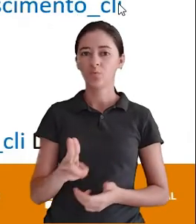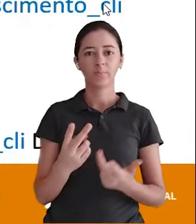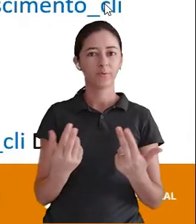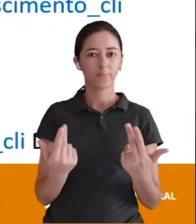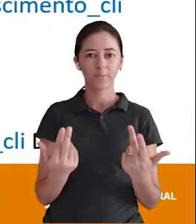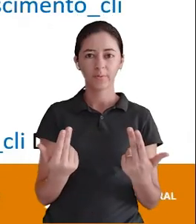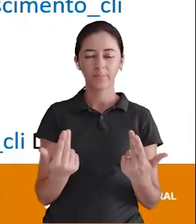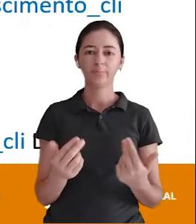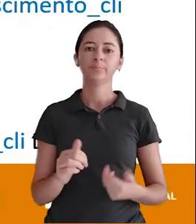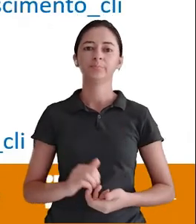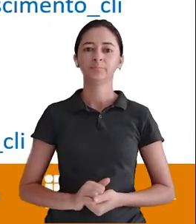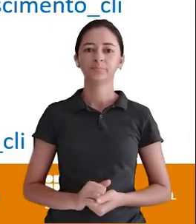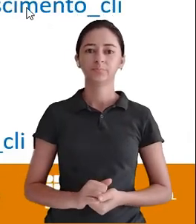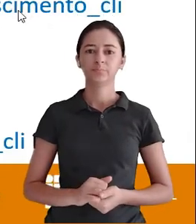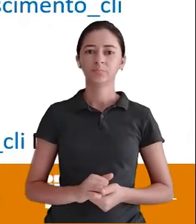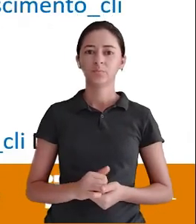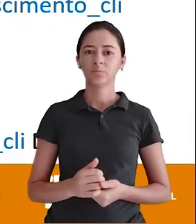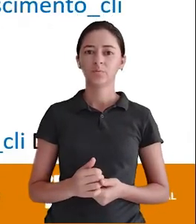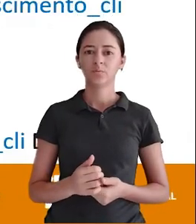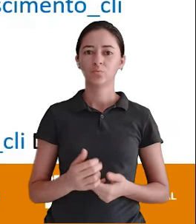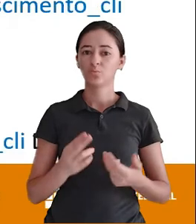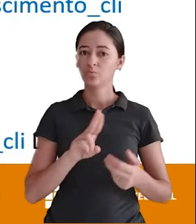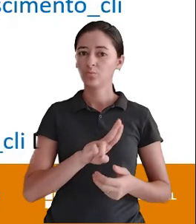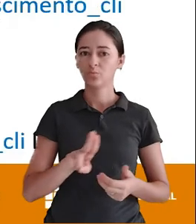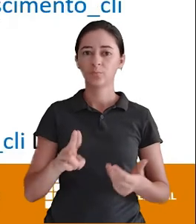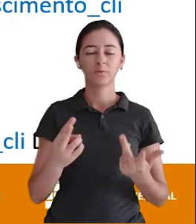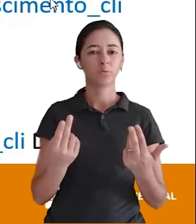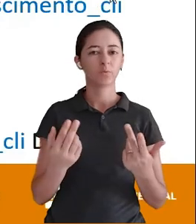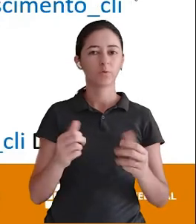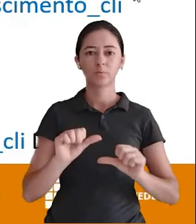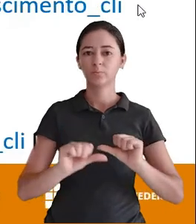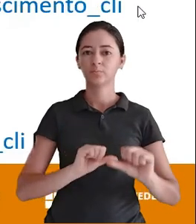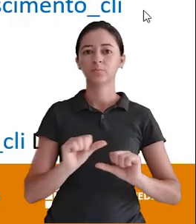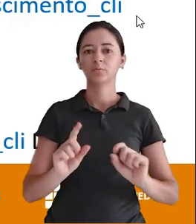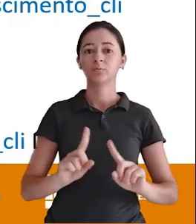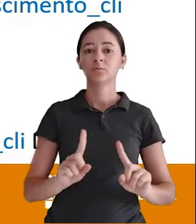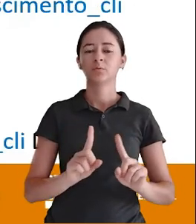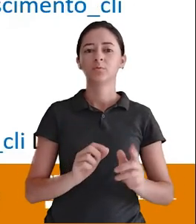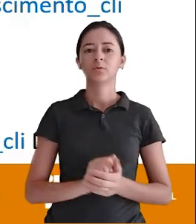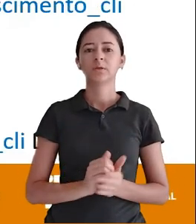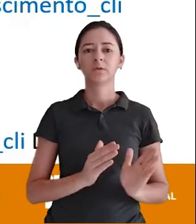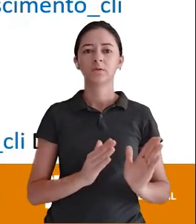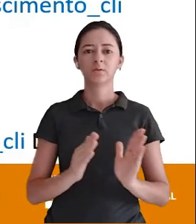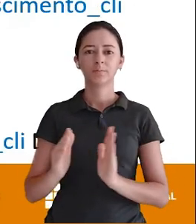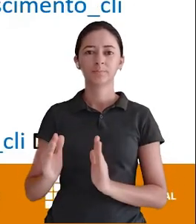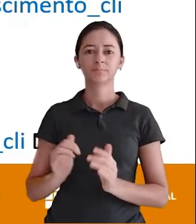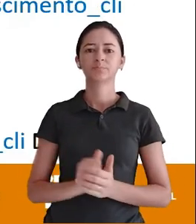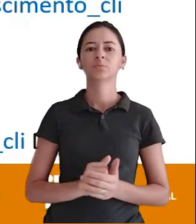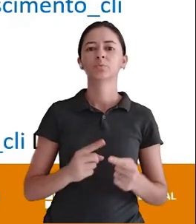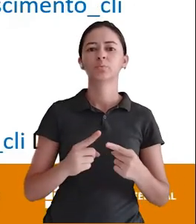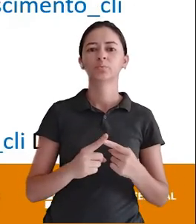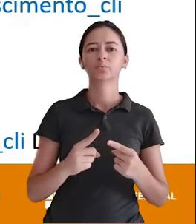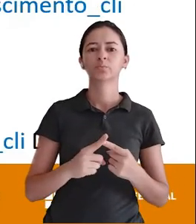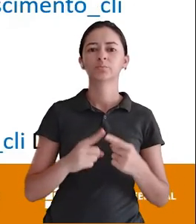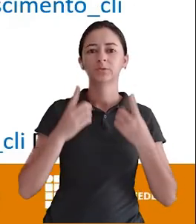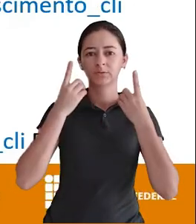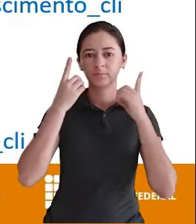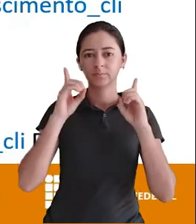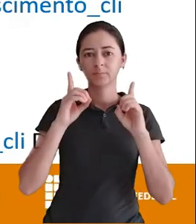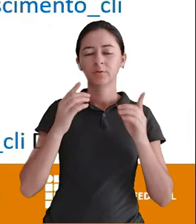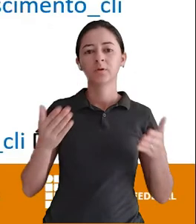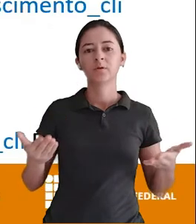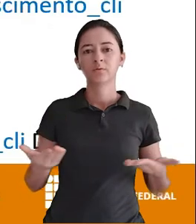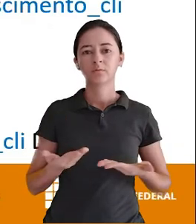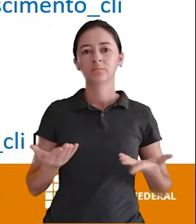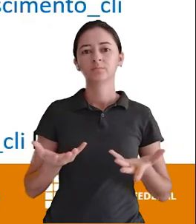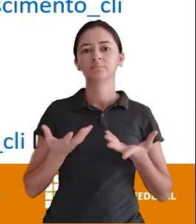de nascimento Underline.clie Então se você não quer mudar O nome Deixa igualzinho Espaço Coloca o tipo de dado O tipo de dado Agora